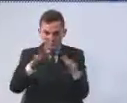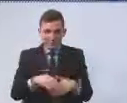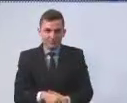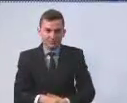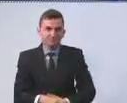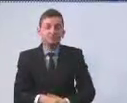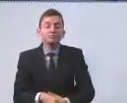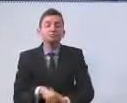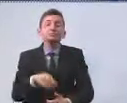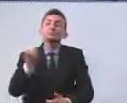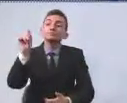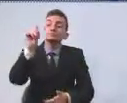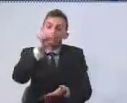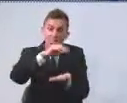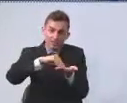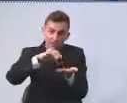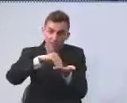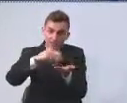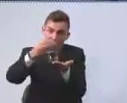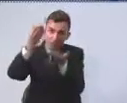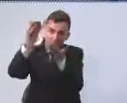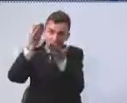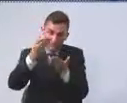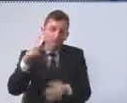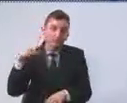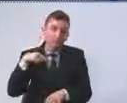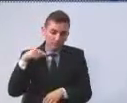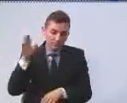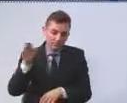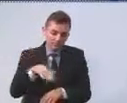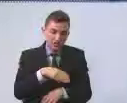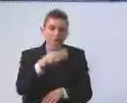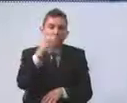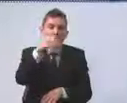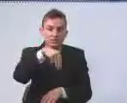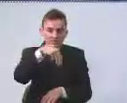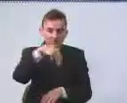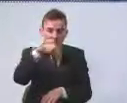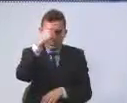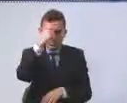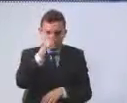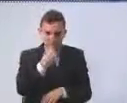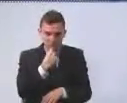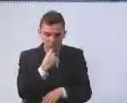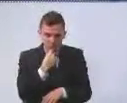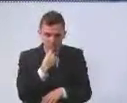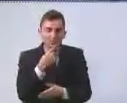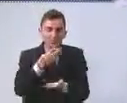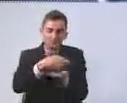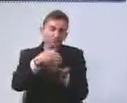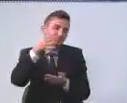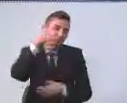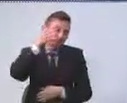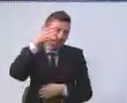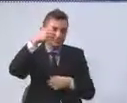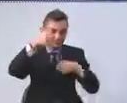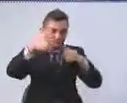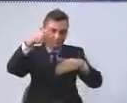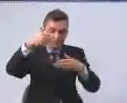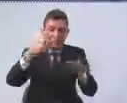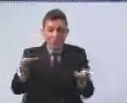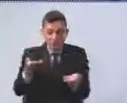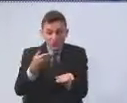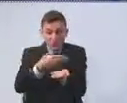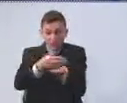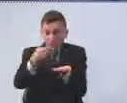secretário convocado terá um prazo máximo de 30 minutos para sua explanação. Hoje nós estamos